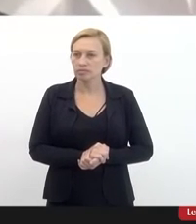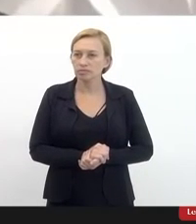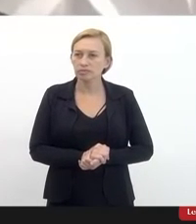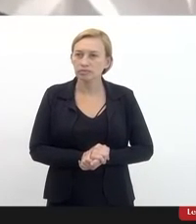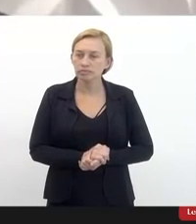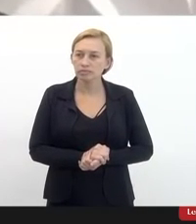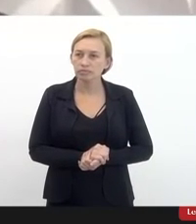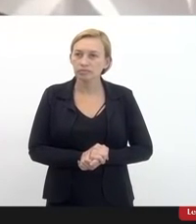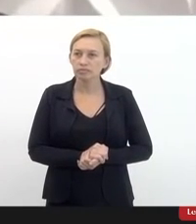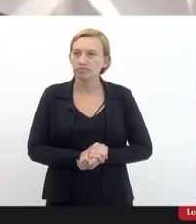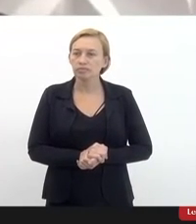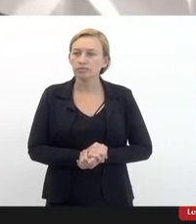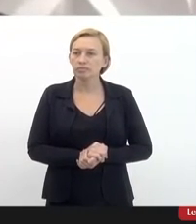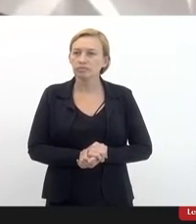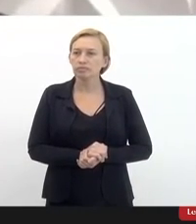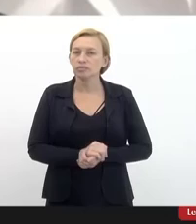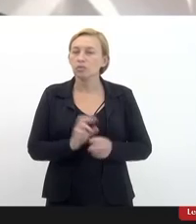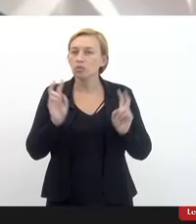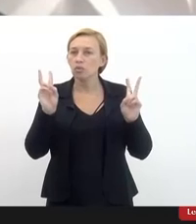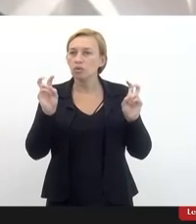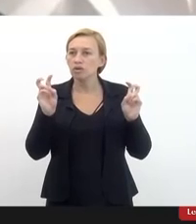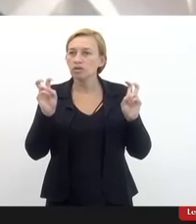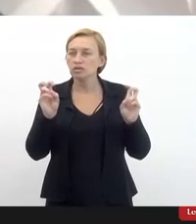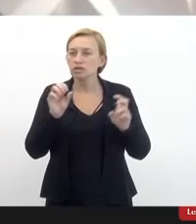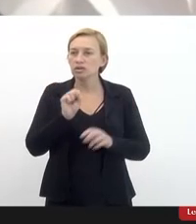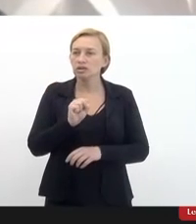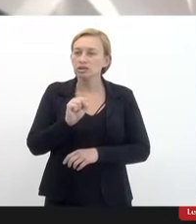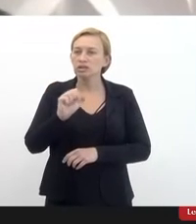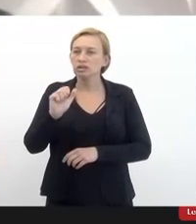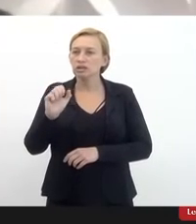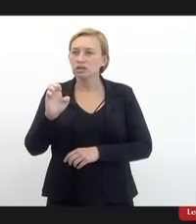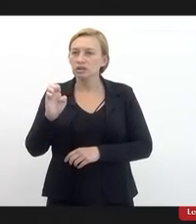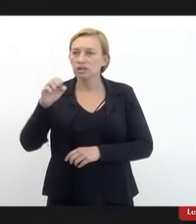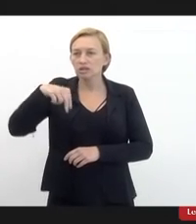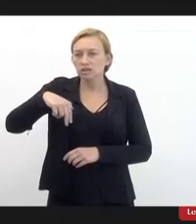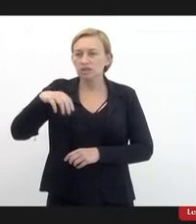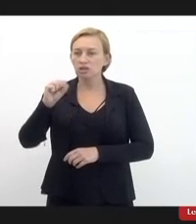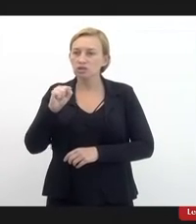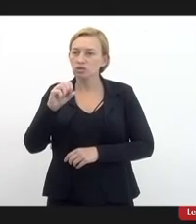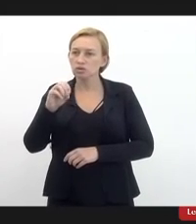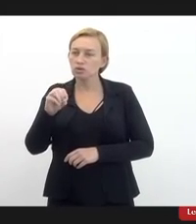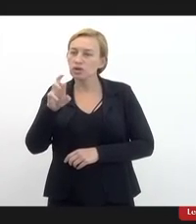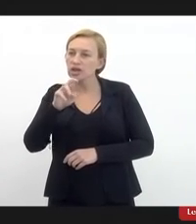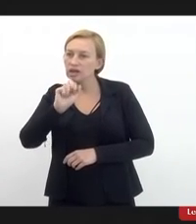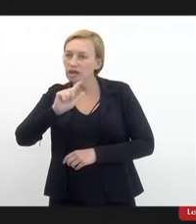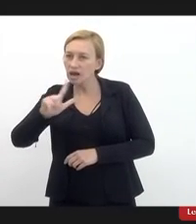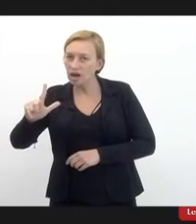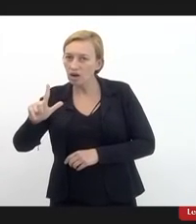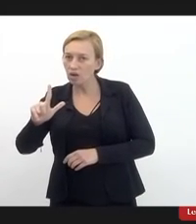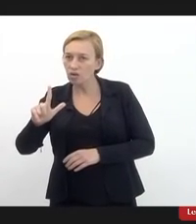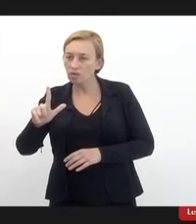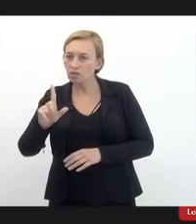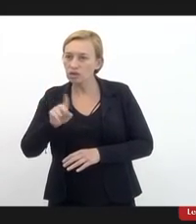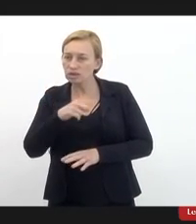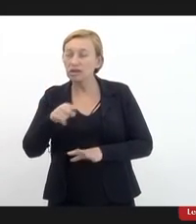de fora a questão sensorial eu até anotei sim deputada é porque